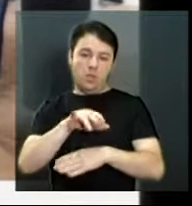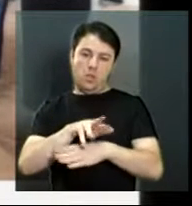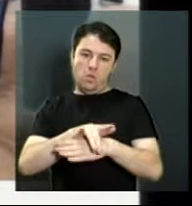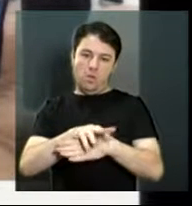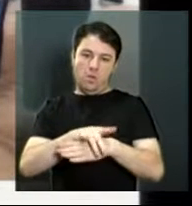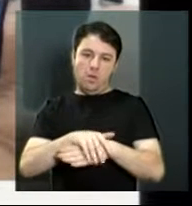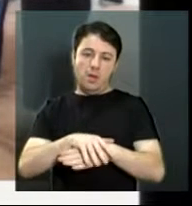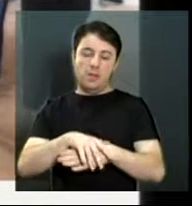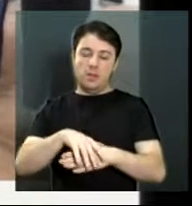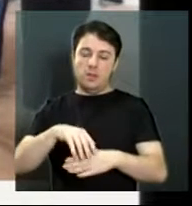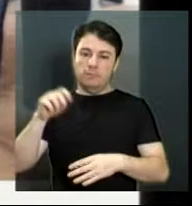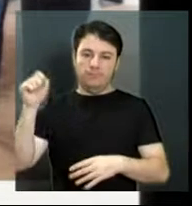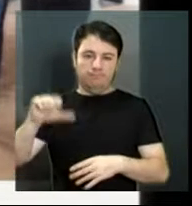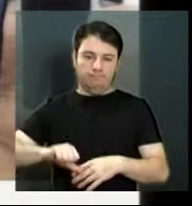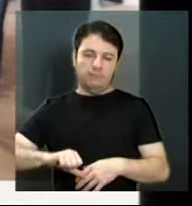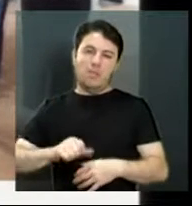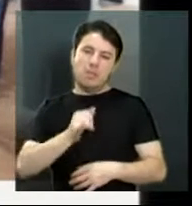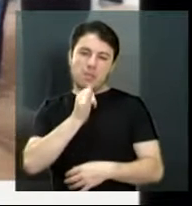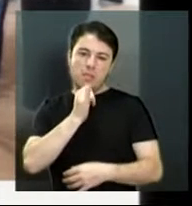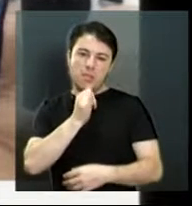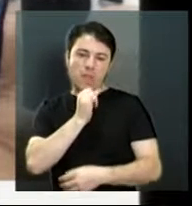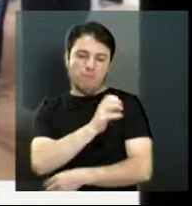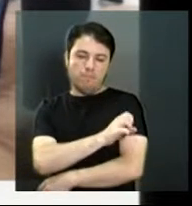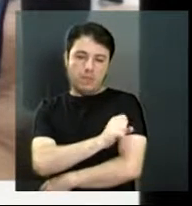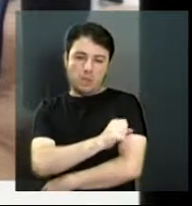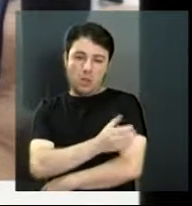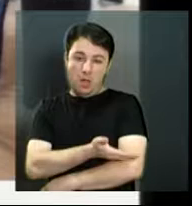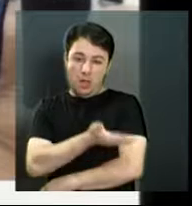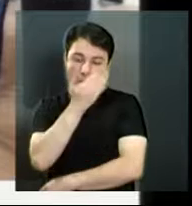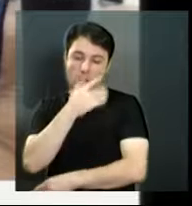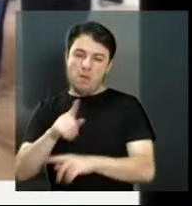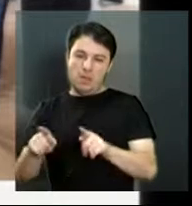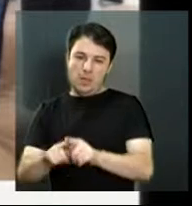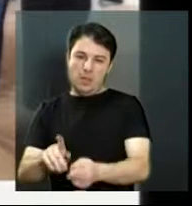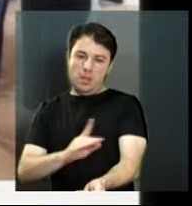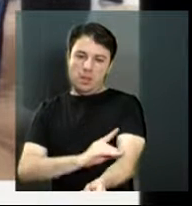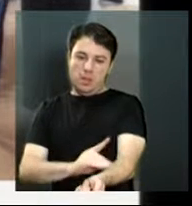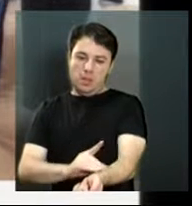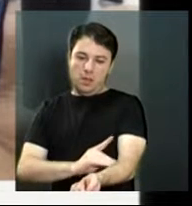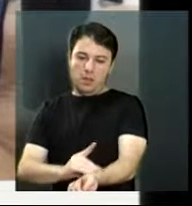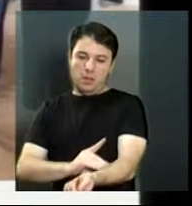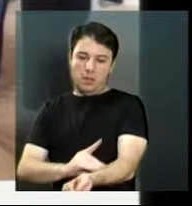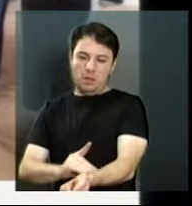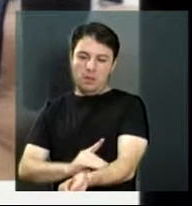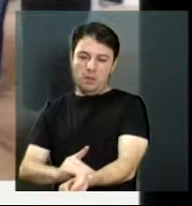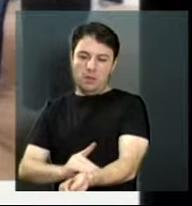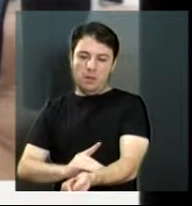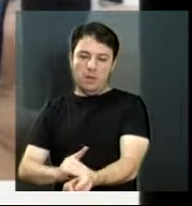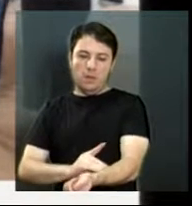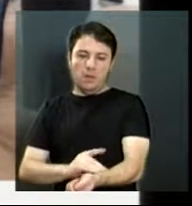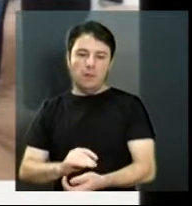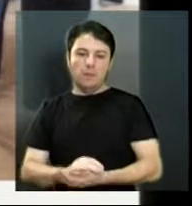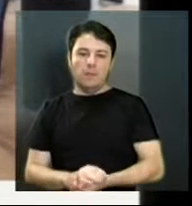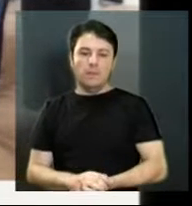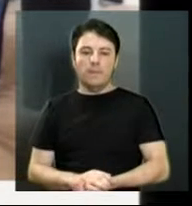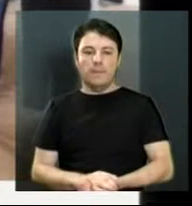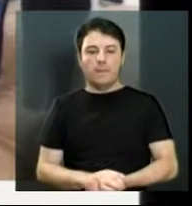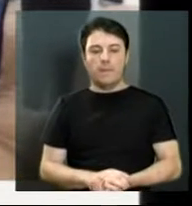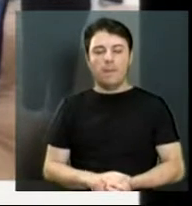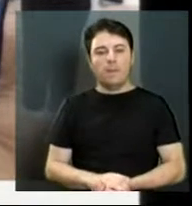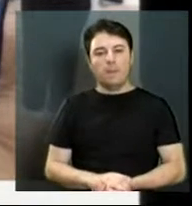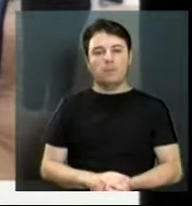controladas, como hipertensão e diabetes. O programa é desenvolvido pela Secretaria Municipal de Assistência